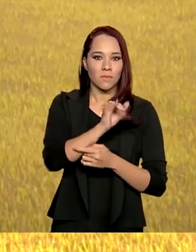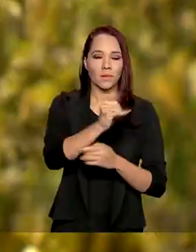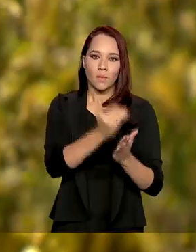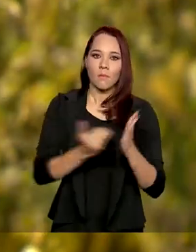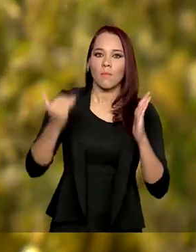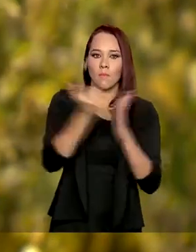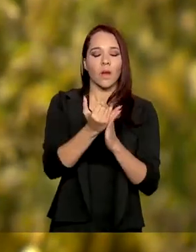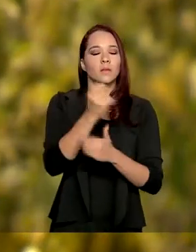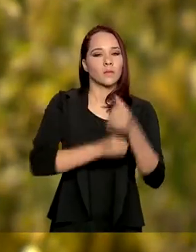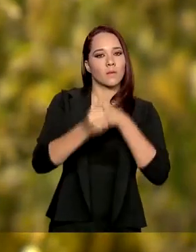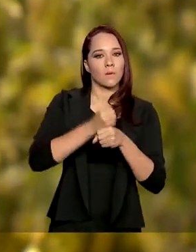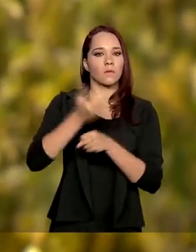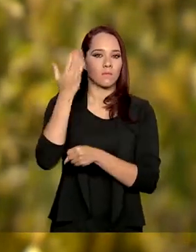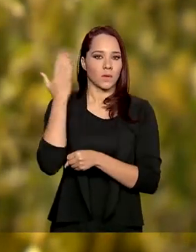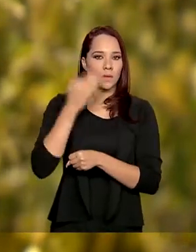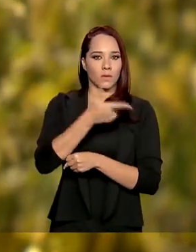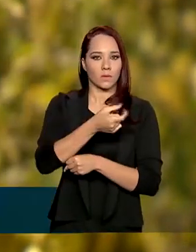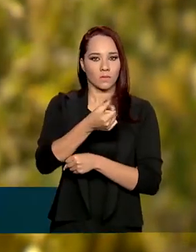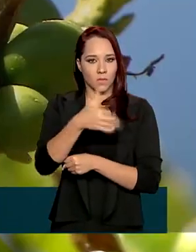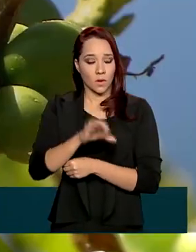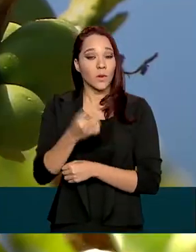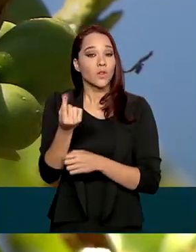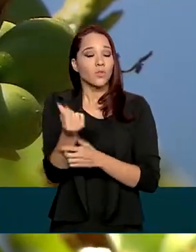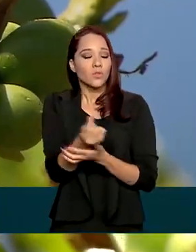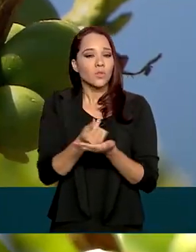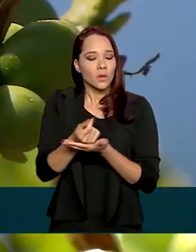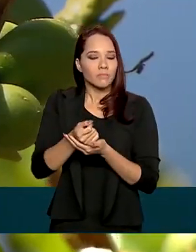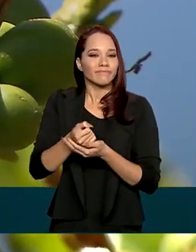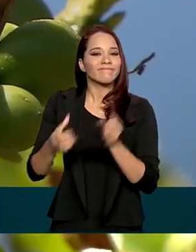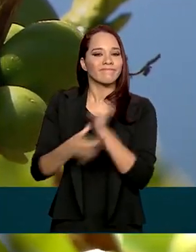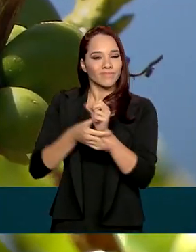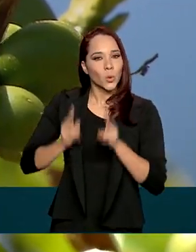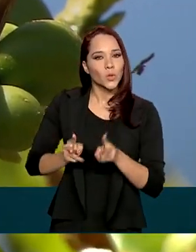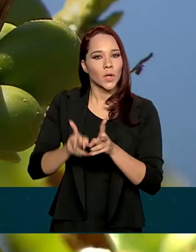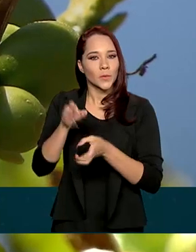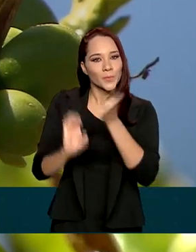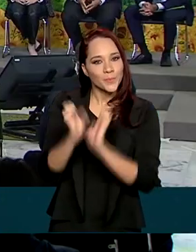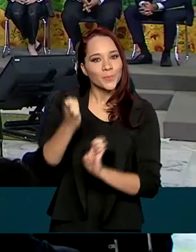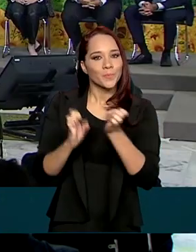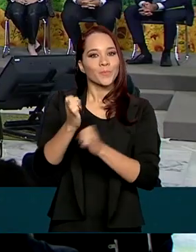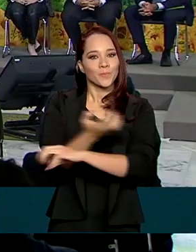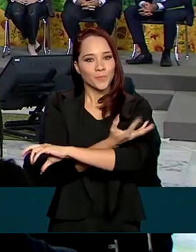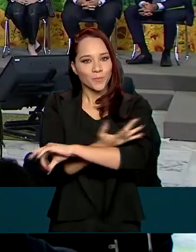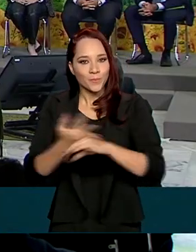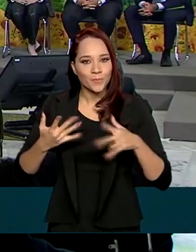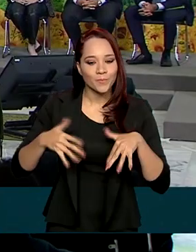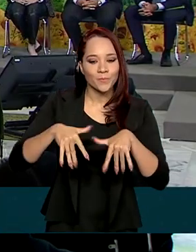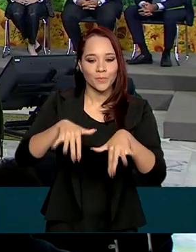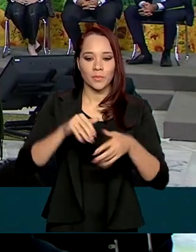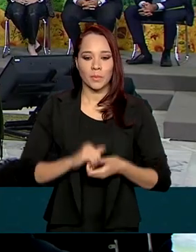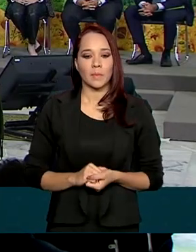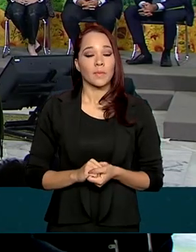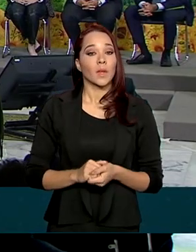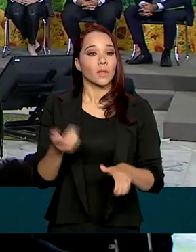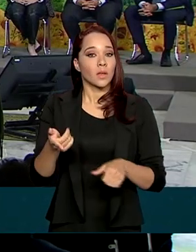mais que em 2019. Dinheiro que vai garantir a continuidade da produção no campo. Nessa pandemia, o